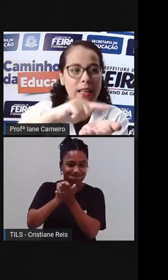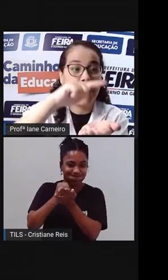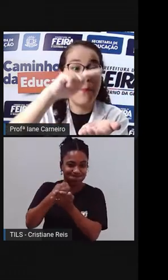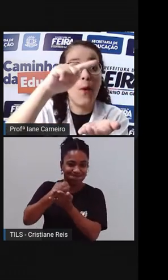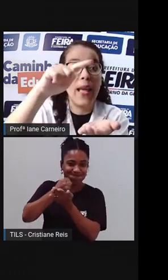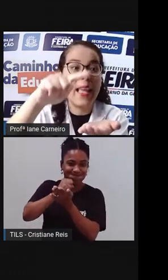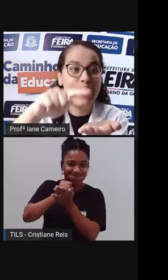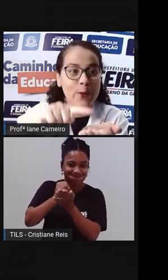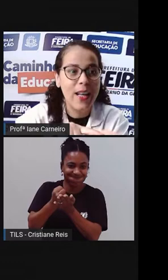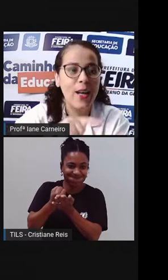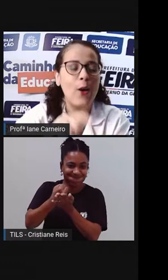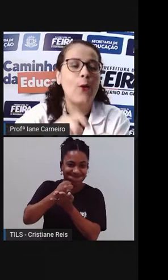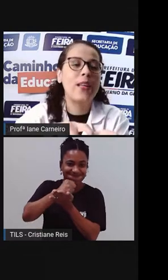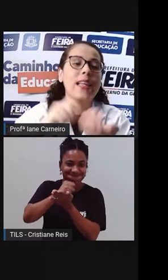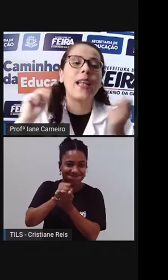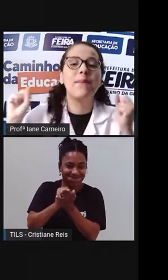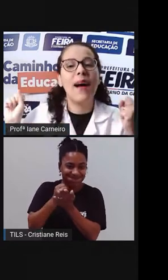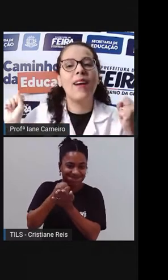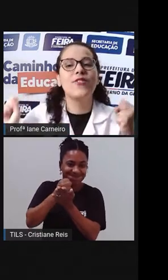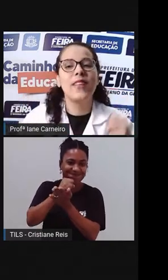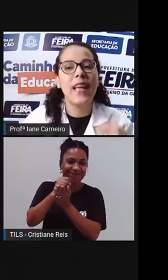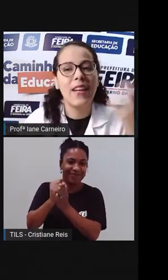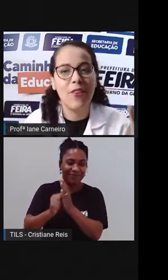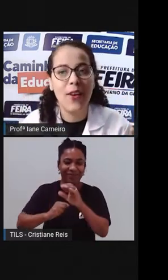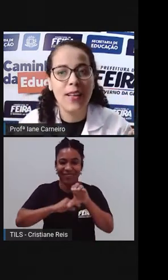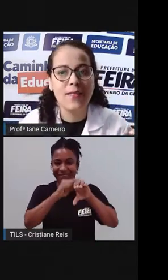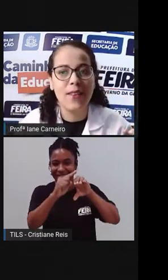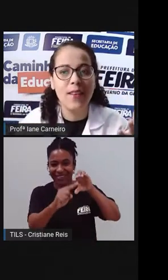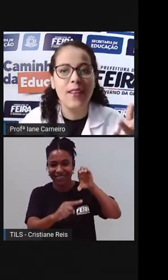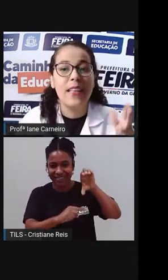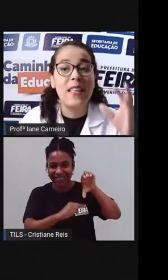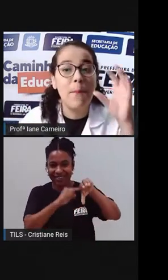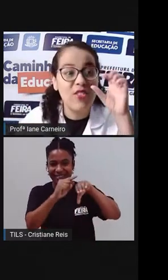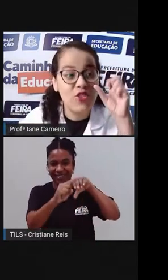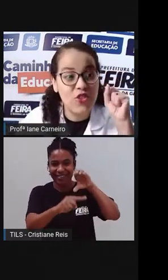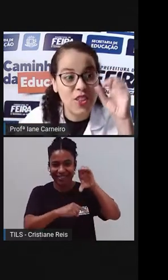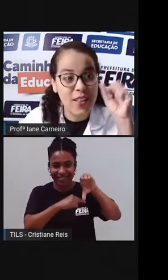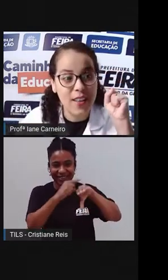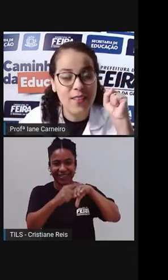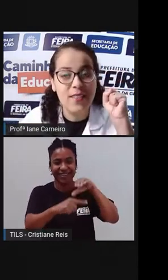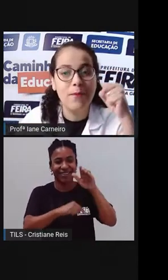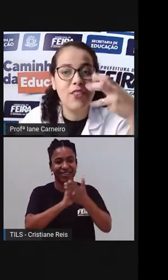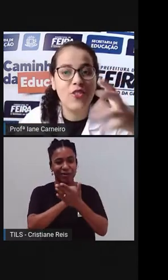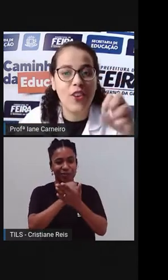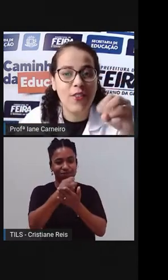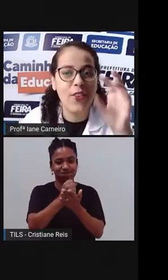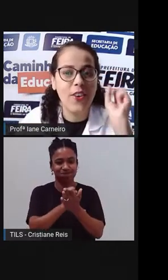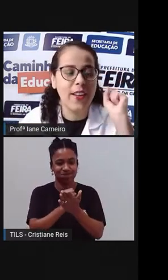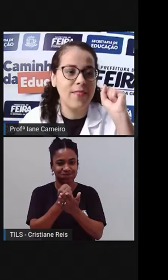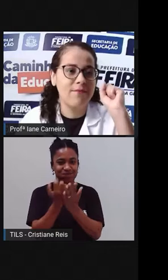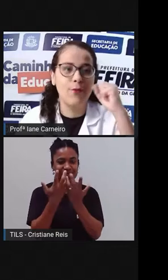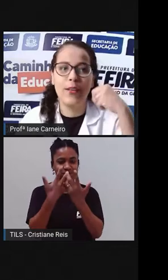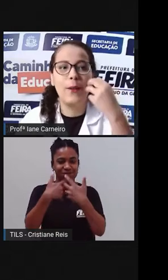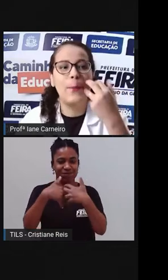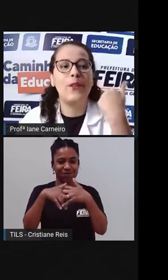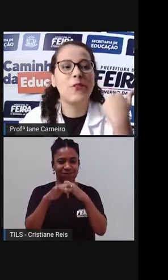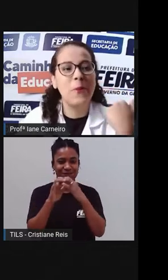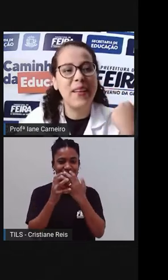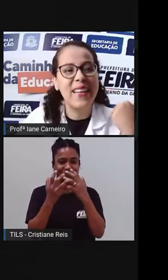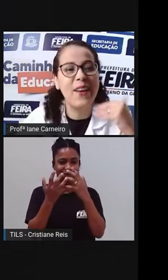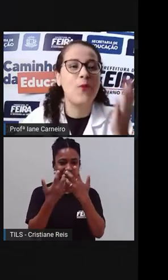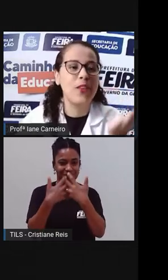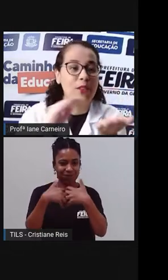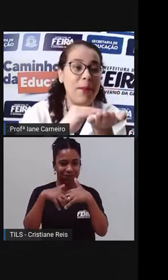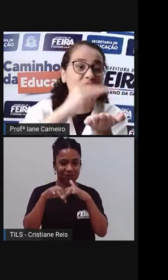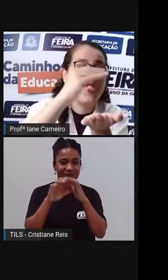roda, né? Vai moendo o que está ali embaixo, né? E aí ele vai falando, ó, que mastiga, mas joga fora. Porque não pode